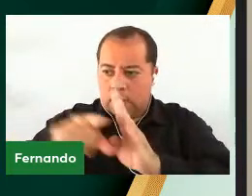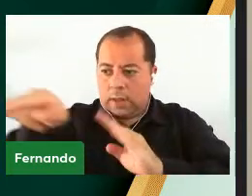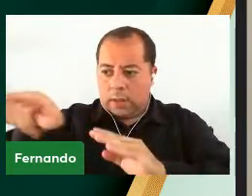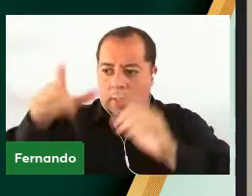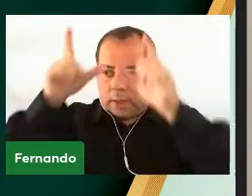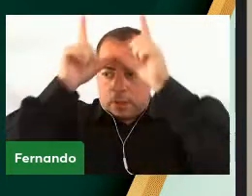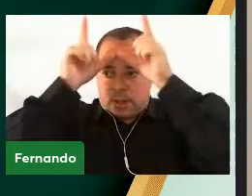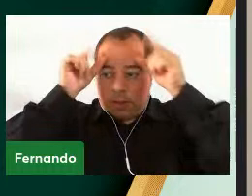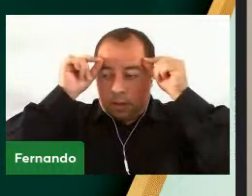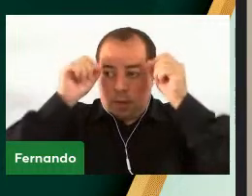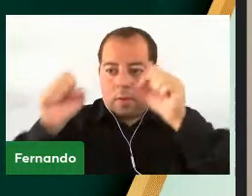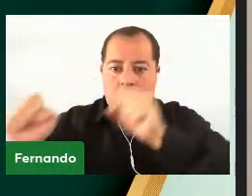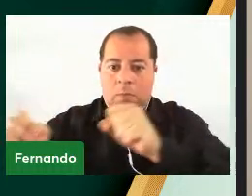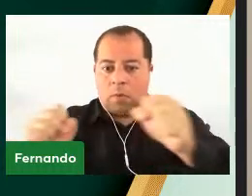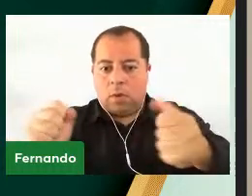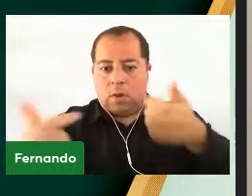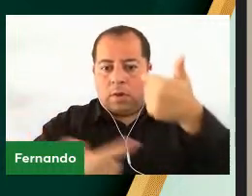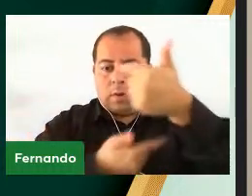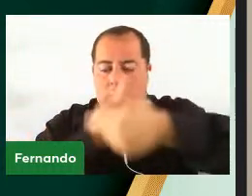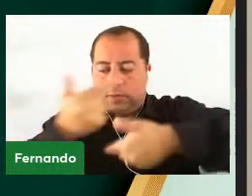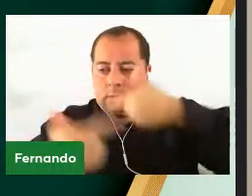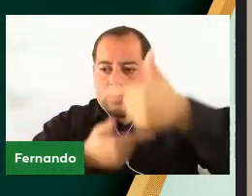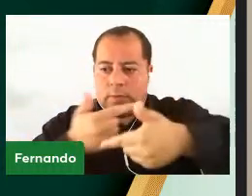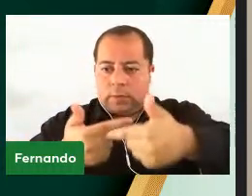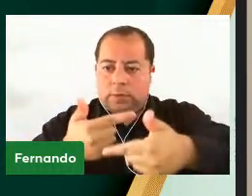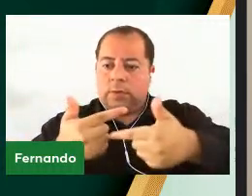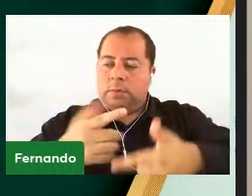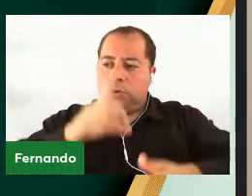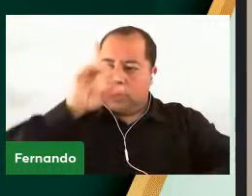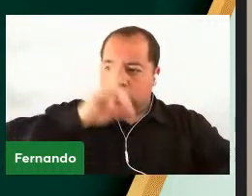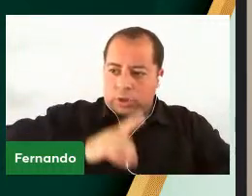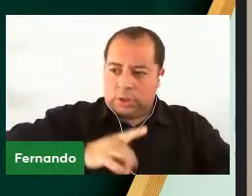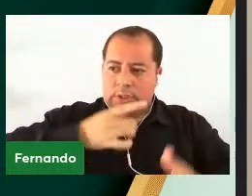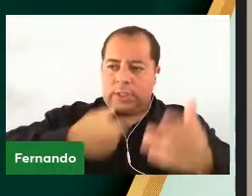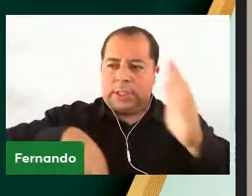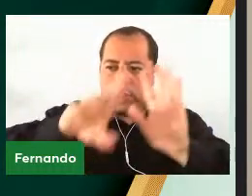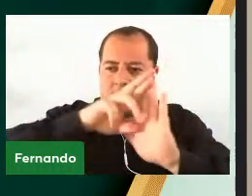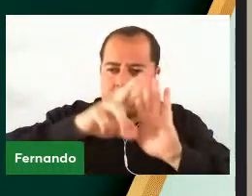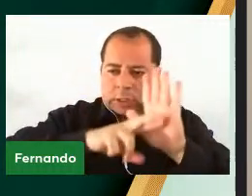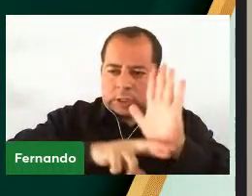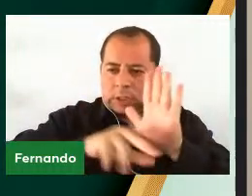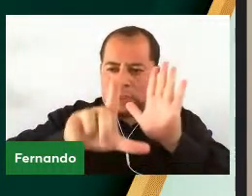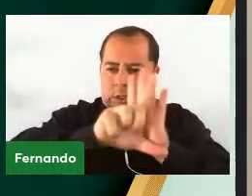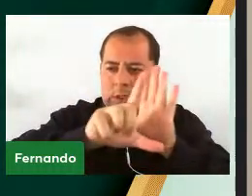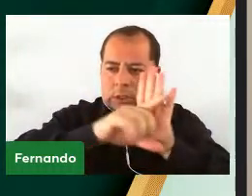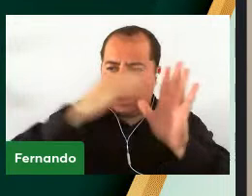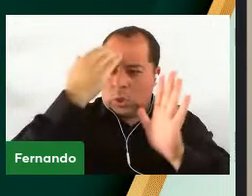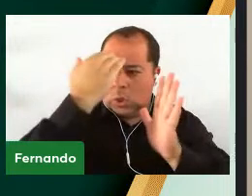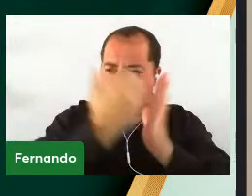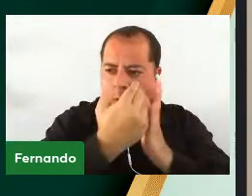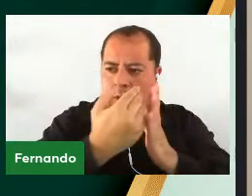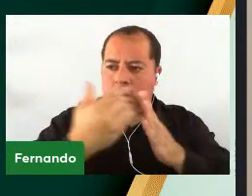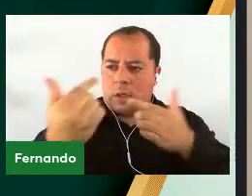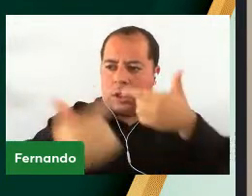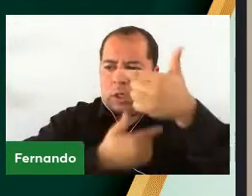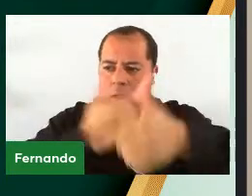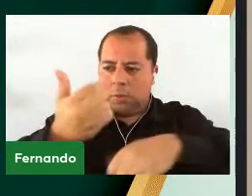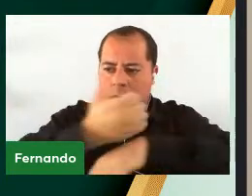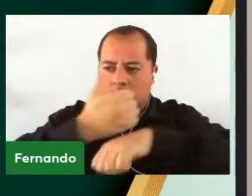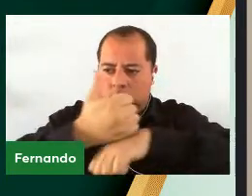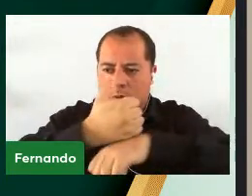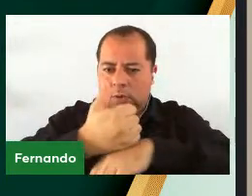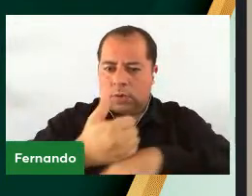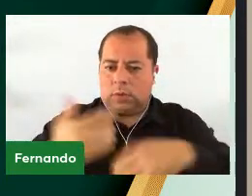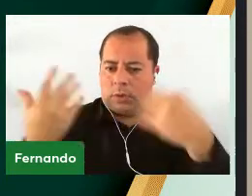Para que possa usufruir de todos os direitos e prorrogativas Previstas em lei e para o exercício de sua profissão